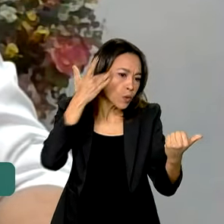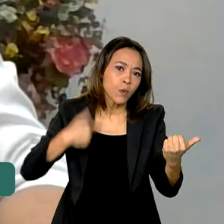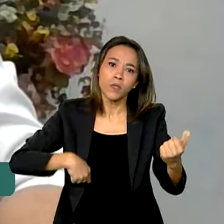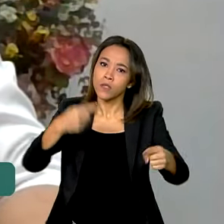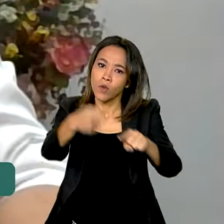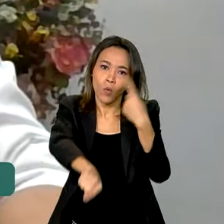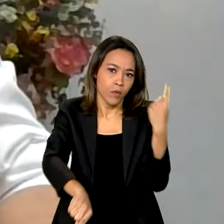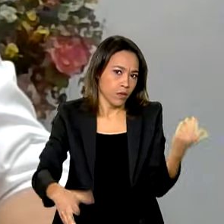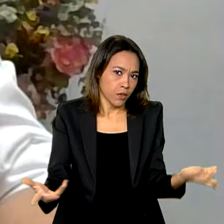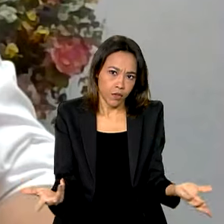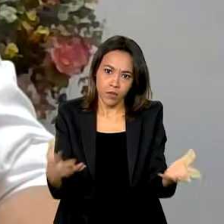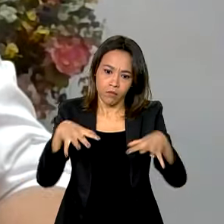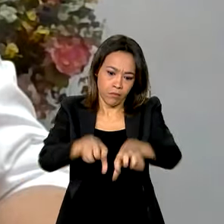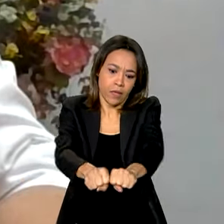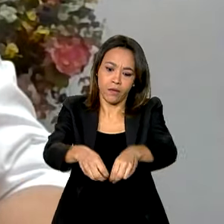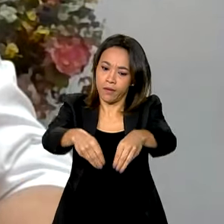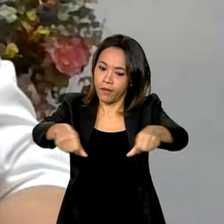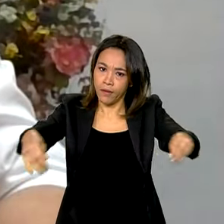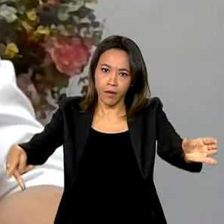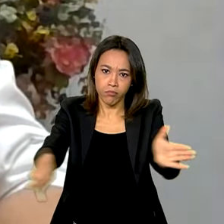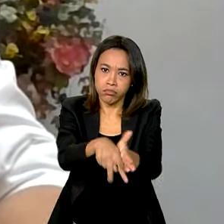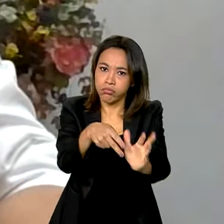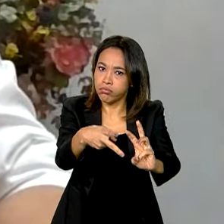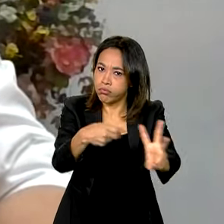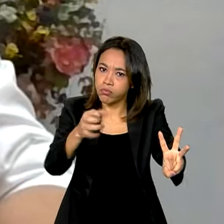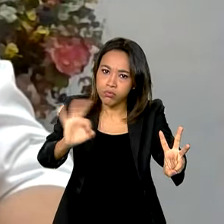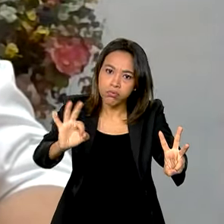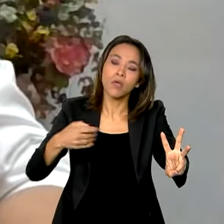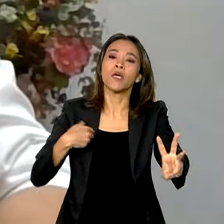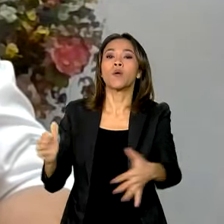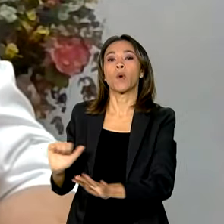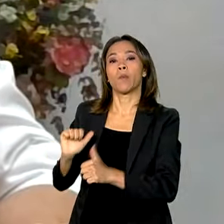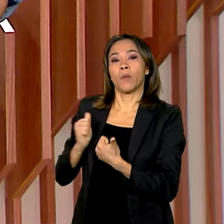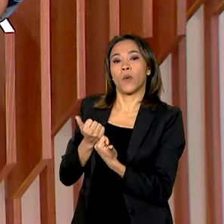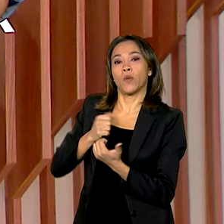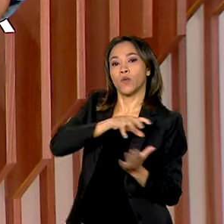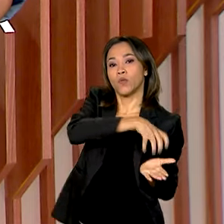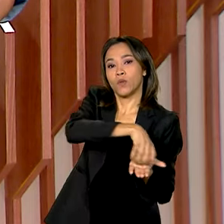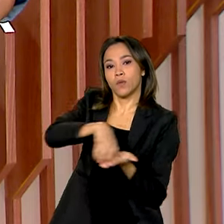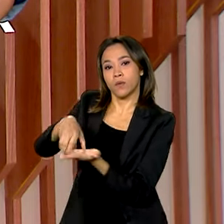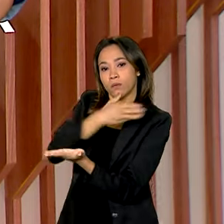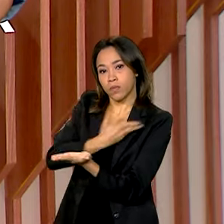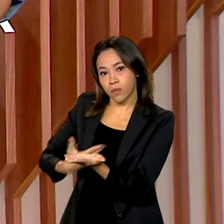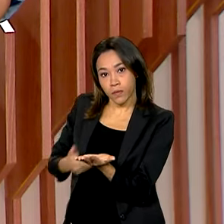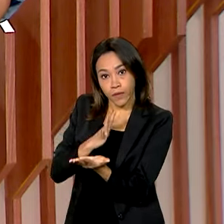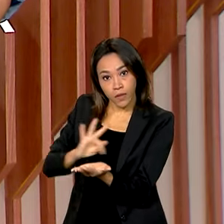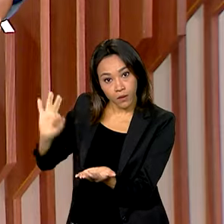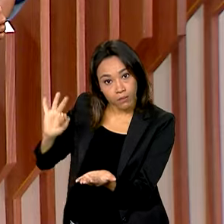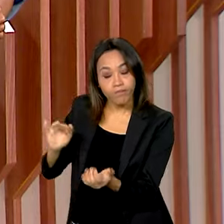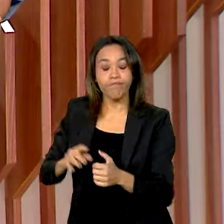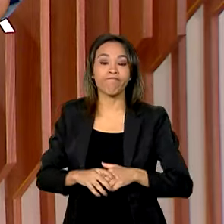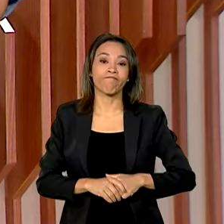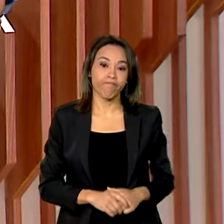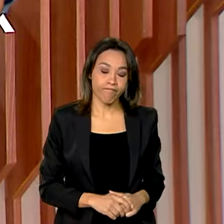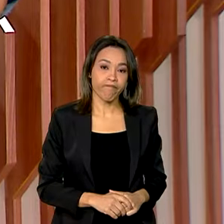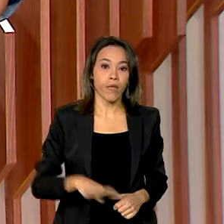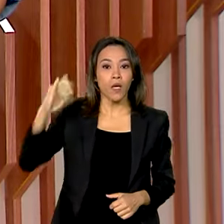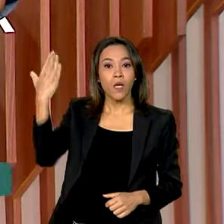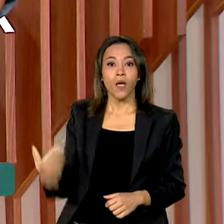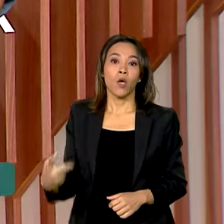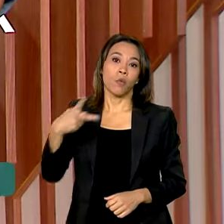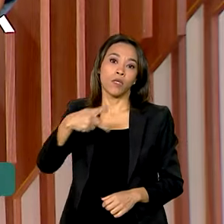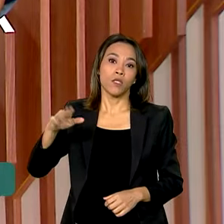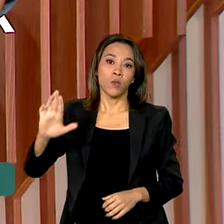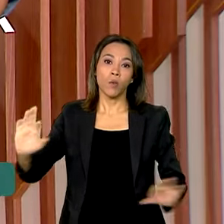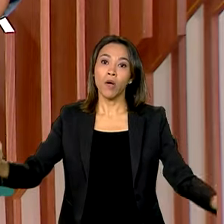fazendo em parceria com várias outras instituições e órgãos do governo federal. E o presidente Lula encerrou a viagem que